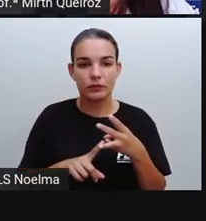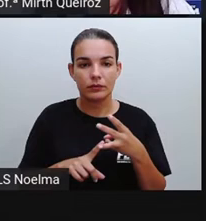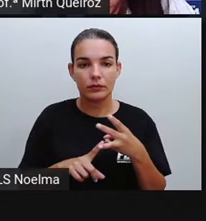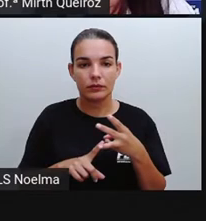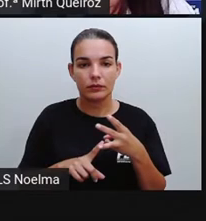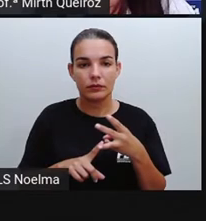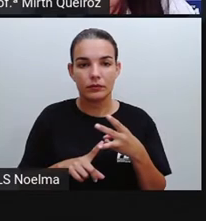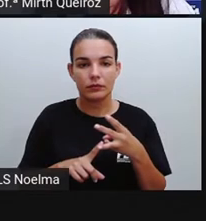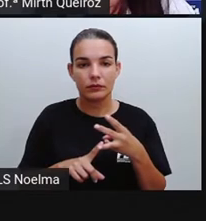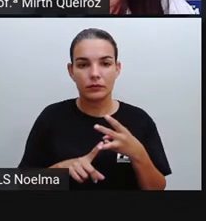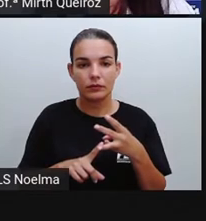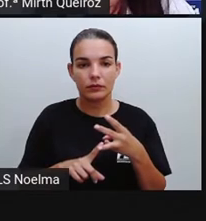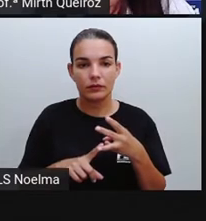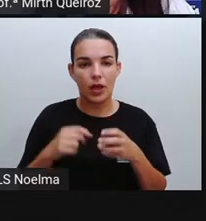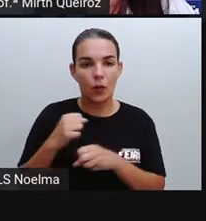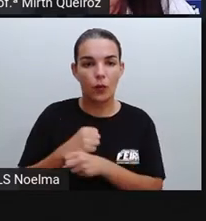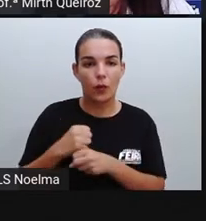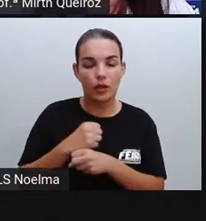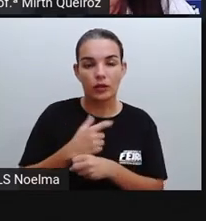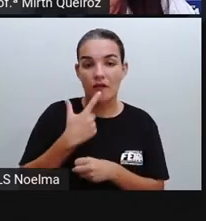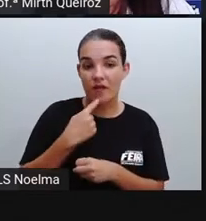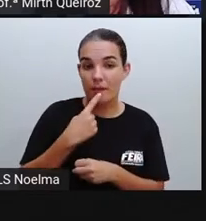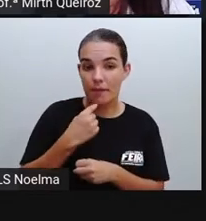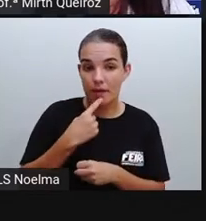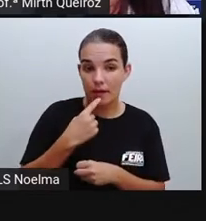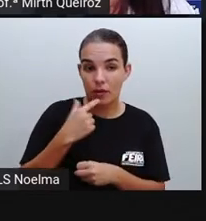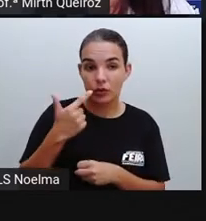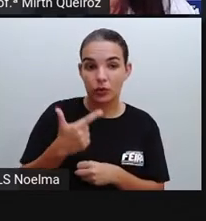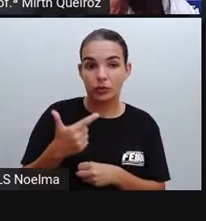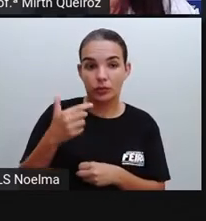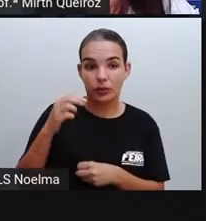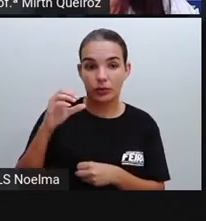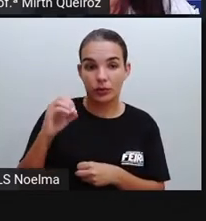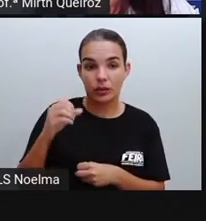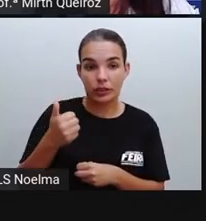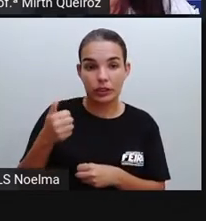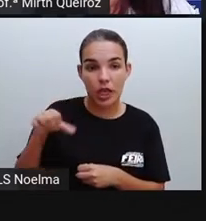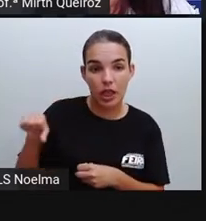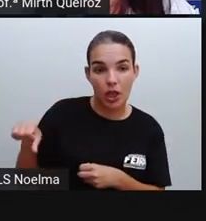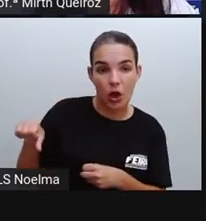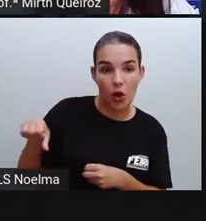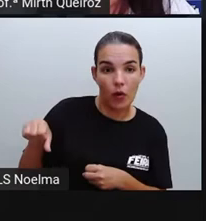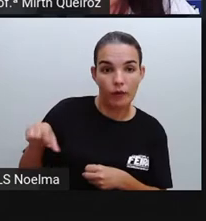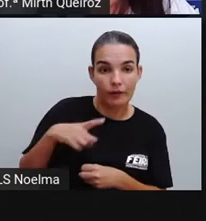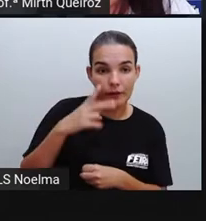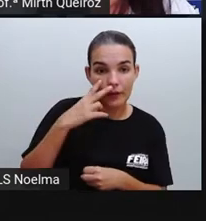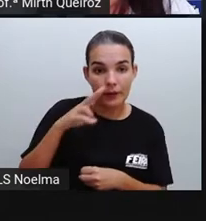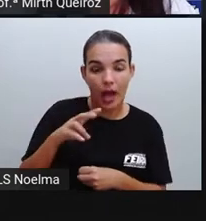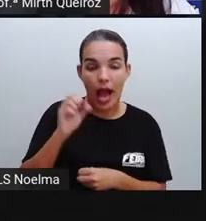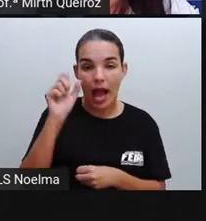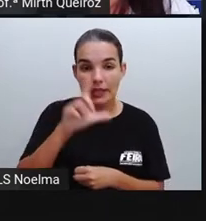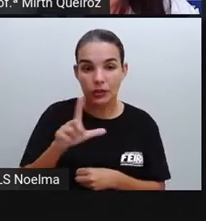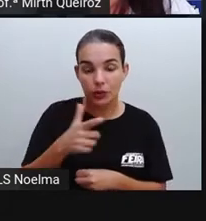Aqui é em 2019. De vermelho, 2019, vai estar em 32 mil e 500.